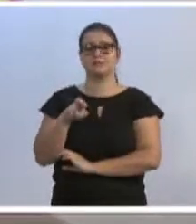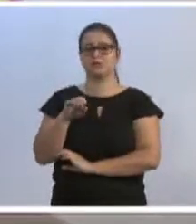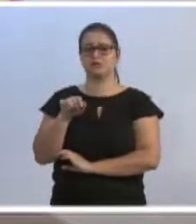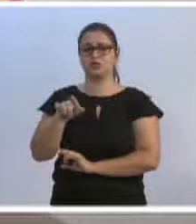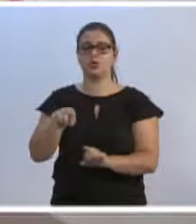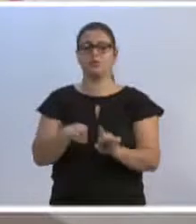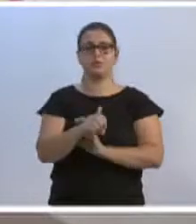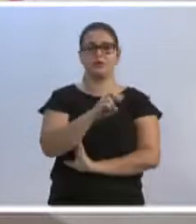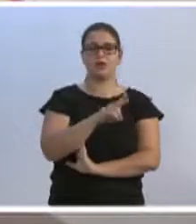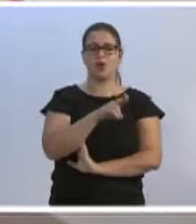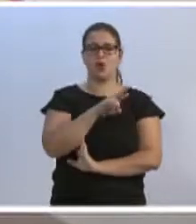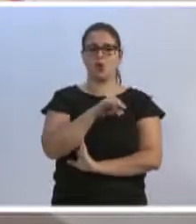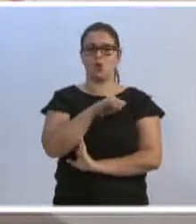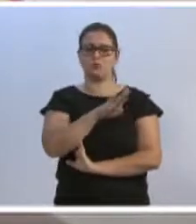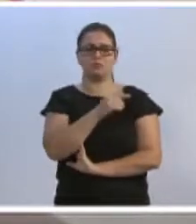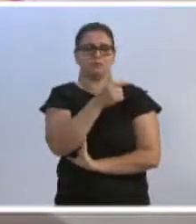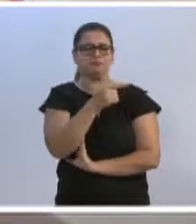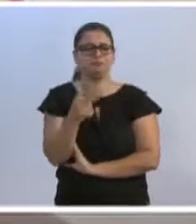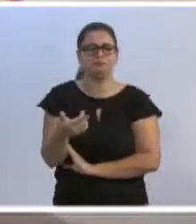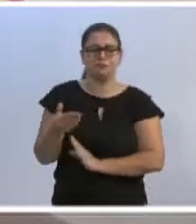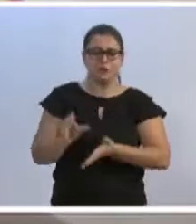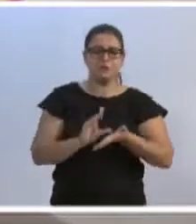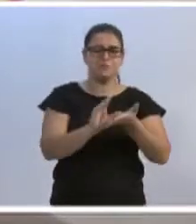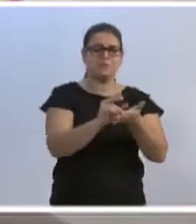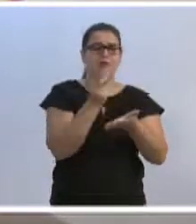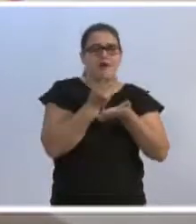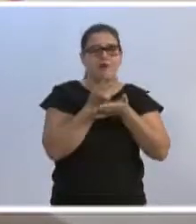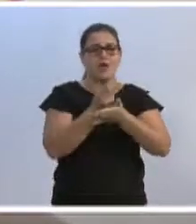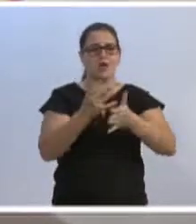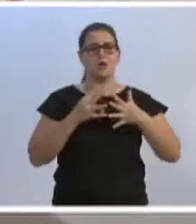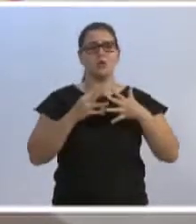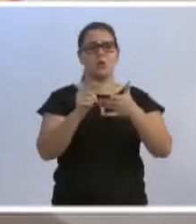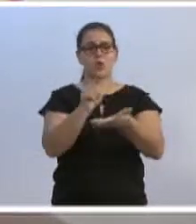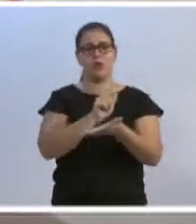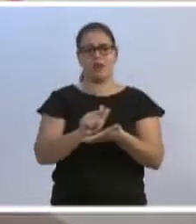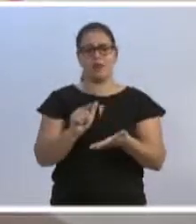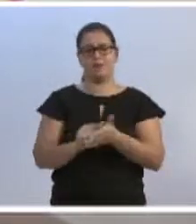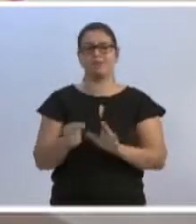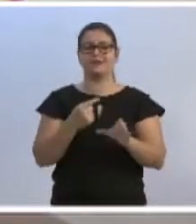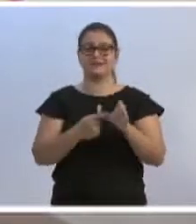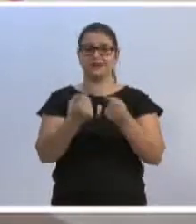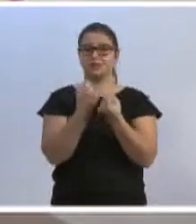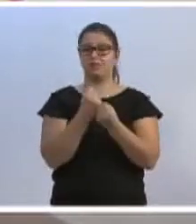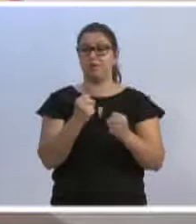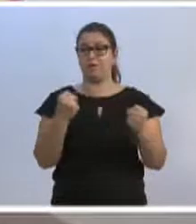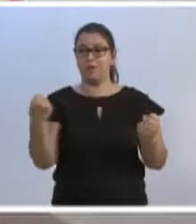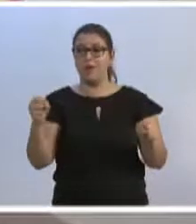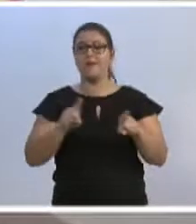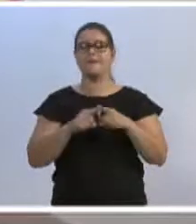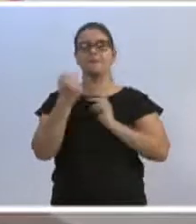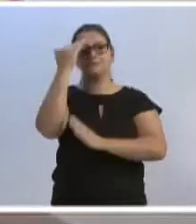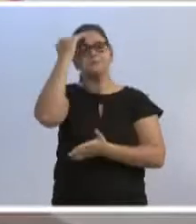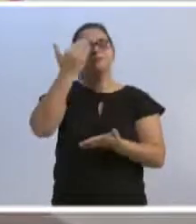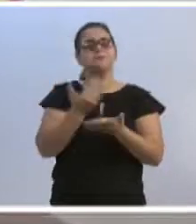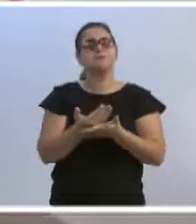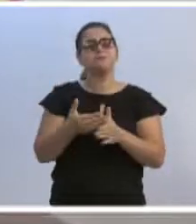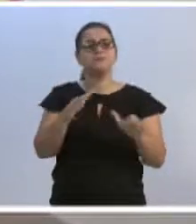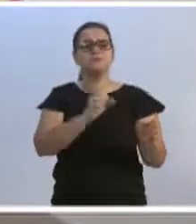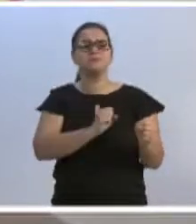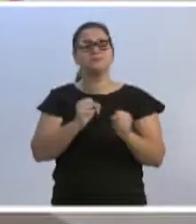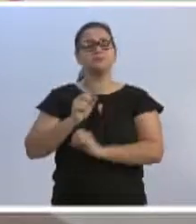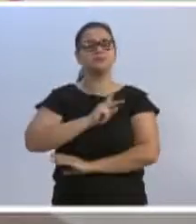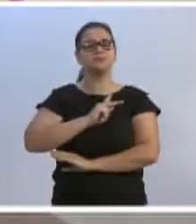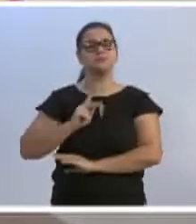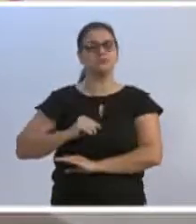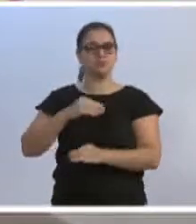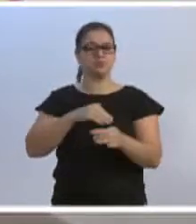URB não têm os recursos necessários para proceder todas as limpezas. A cidade é muito grande, mas eu acredito que o Poder Público Municipal